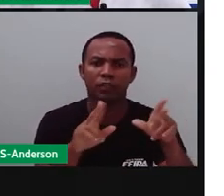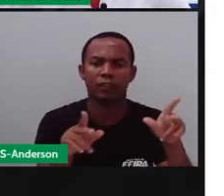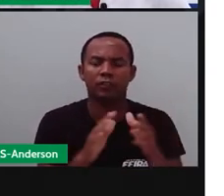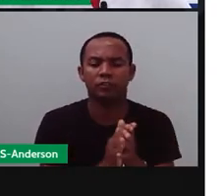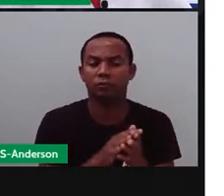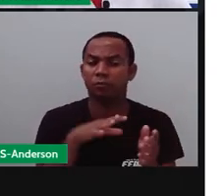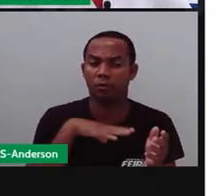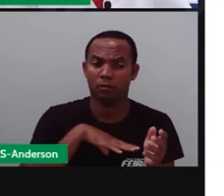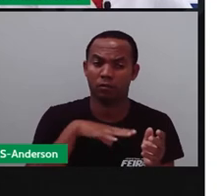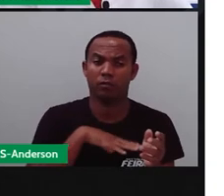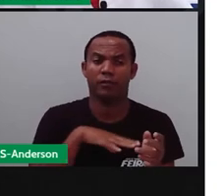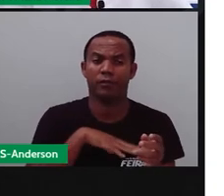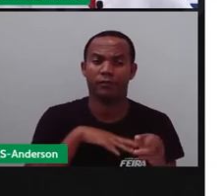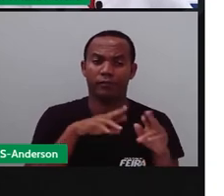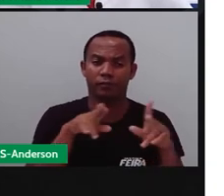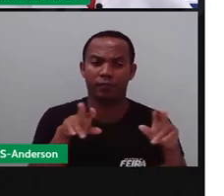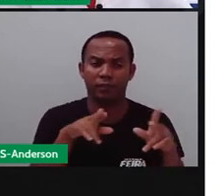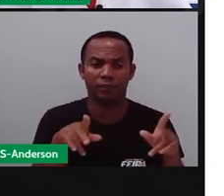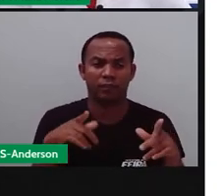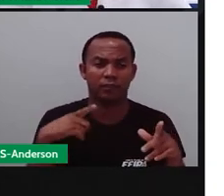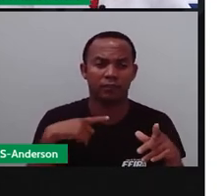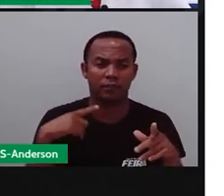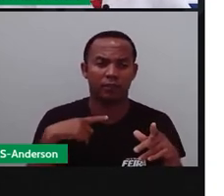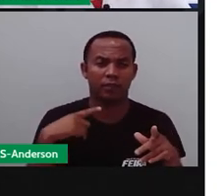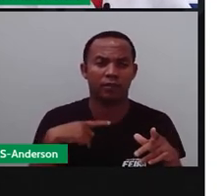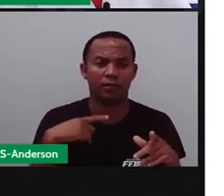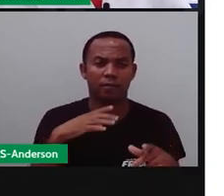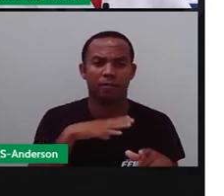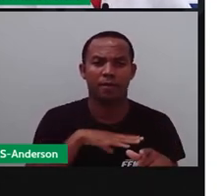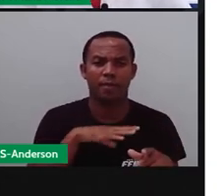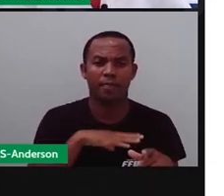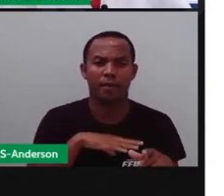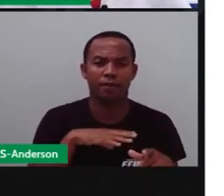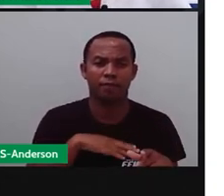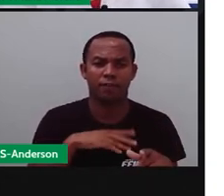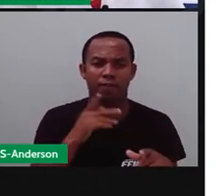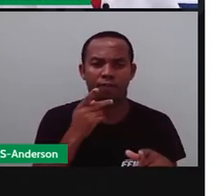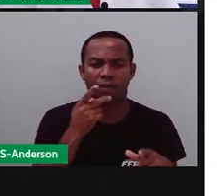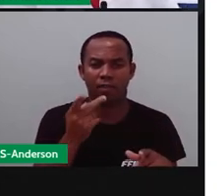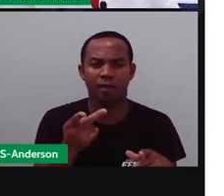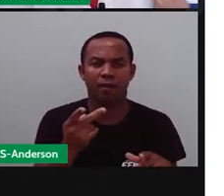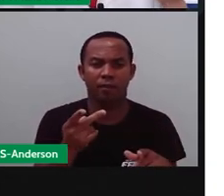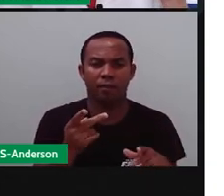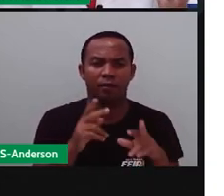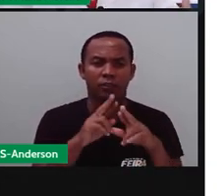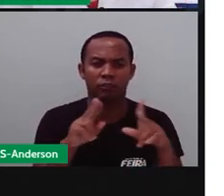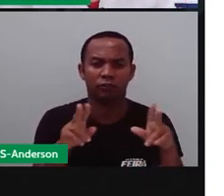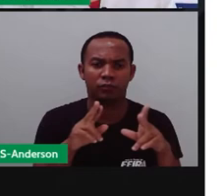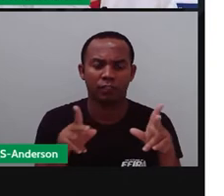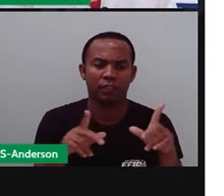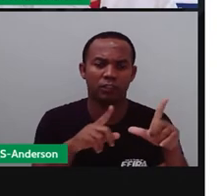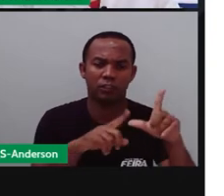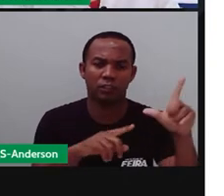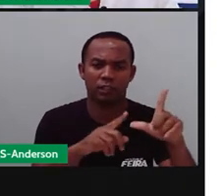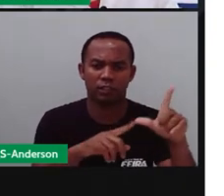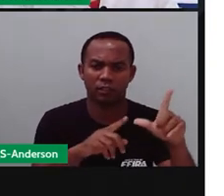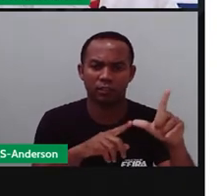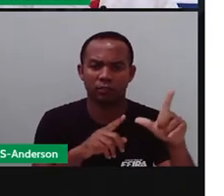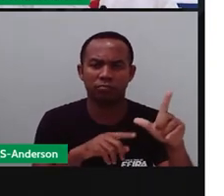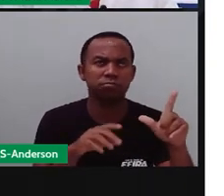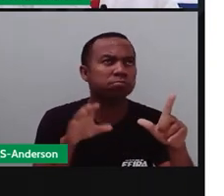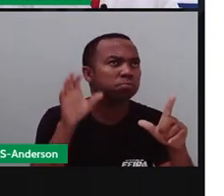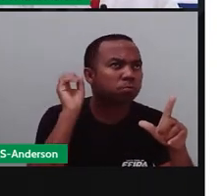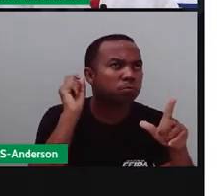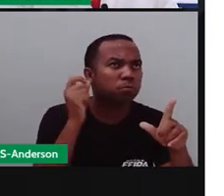portuguesa. Algumas palavras, né? Quando pronunciadas, algumas letras vão ter um outro